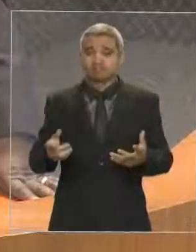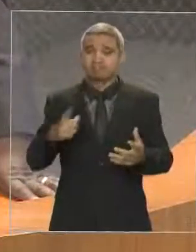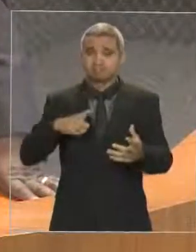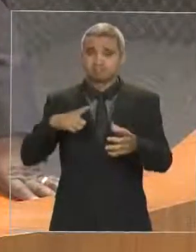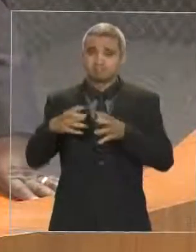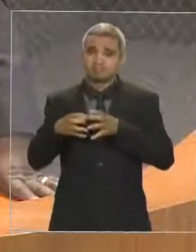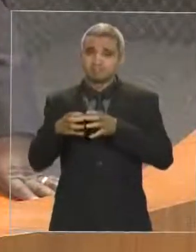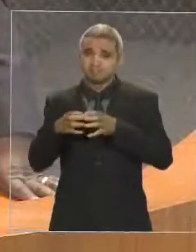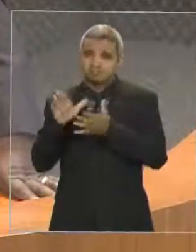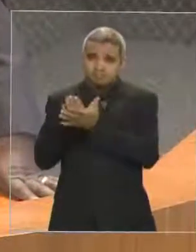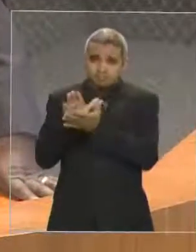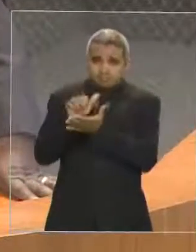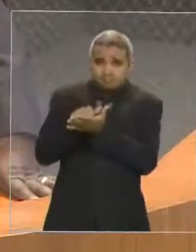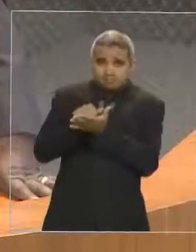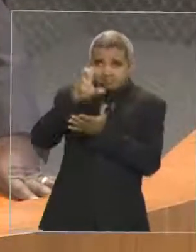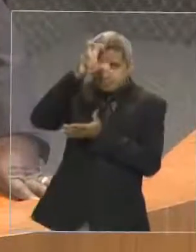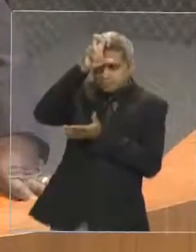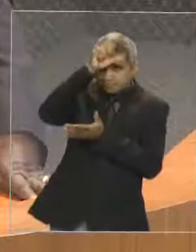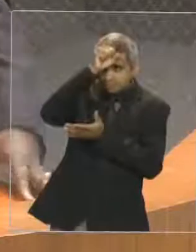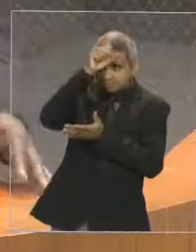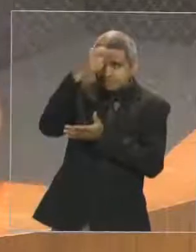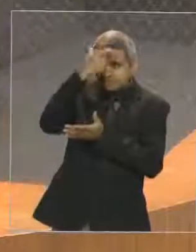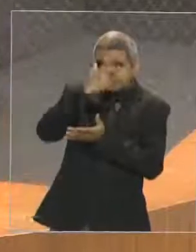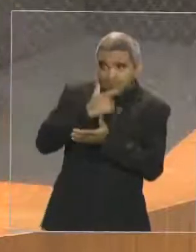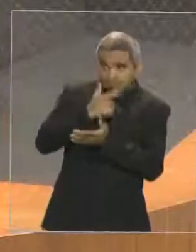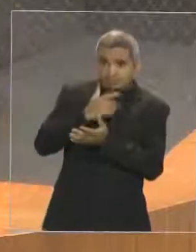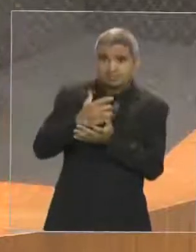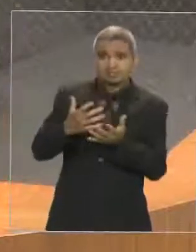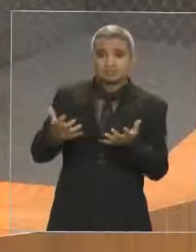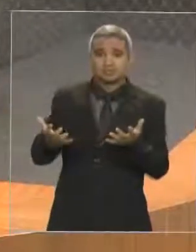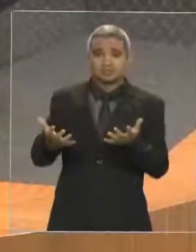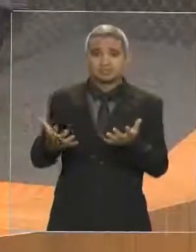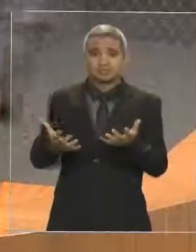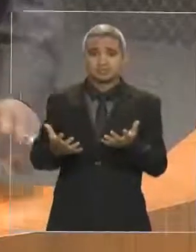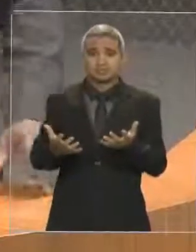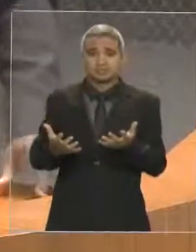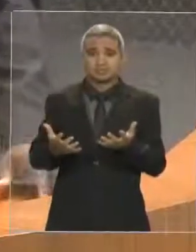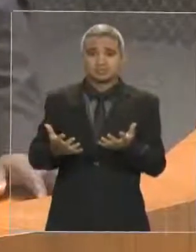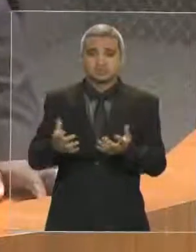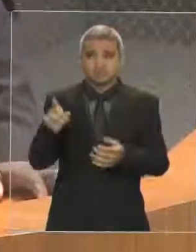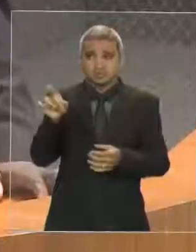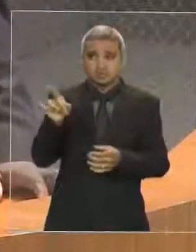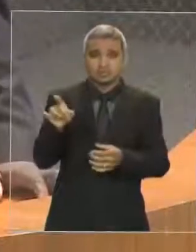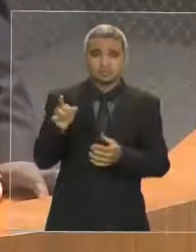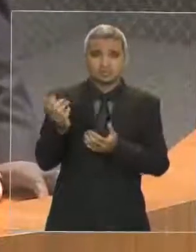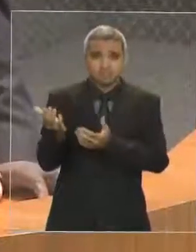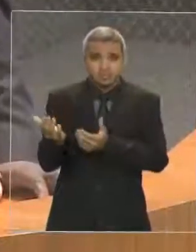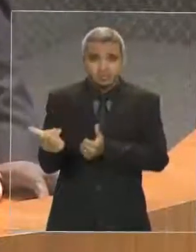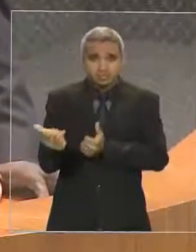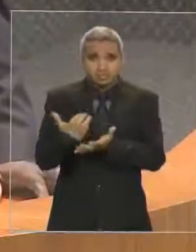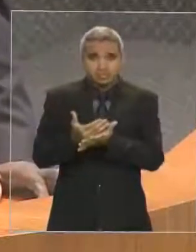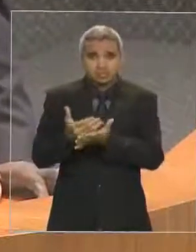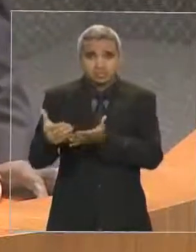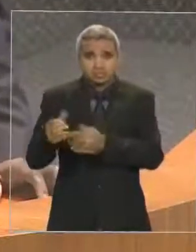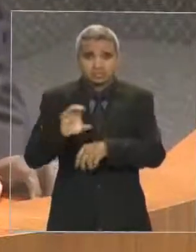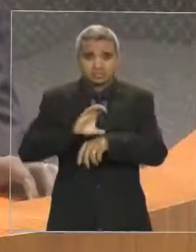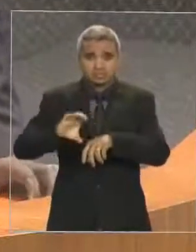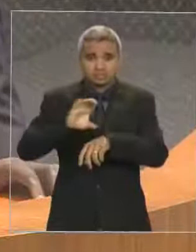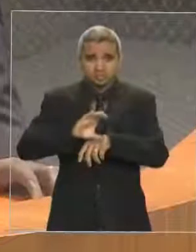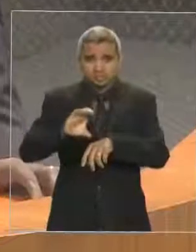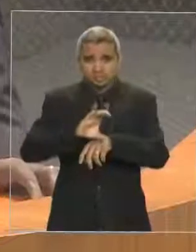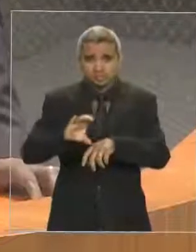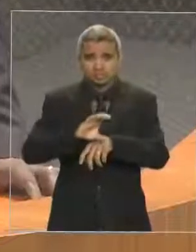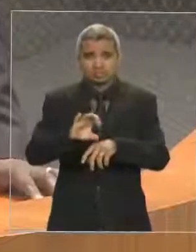criminalidade, etc. E uma vez que um jovem desse se adentra ao curso de formação de